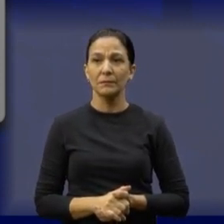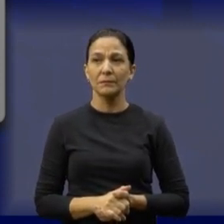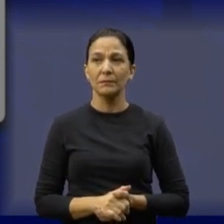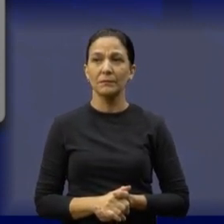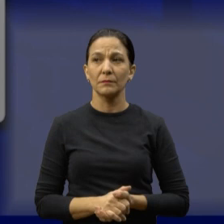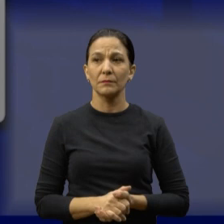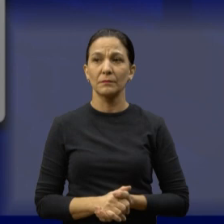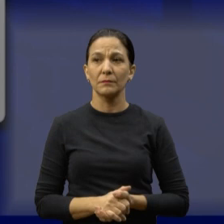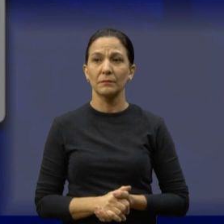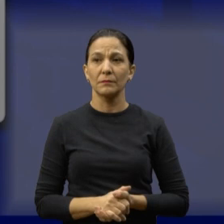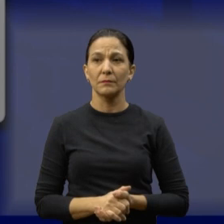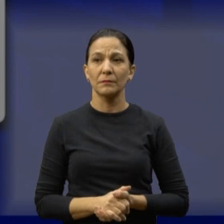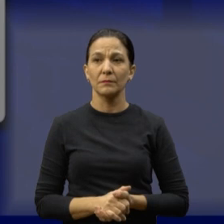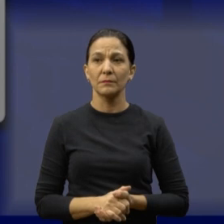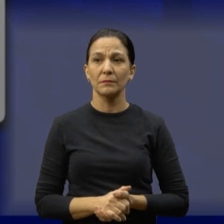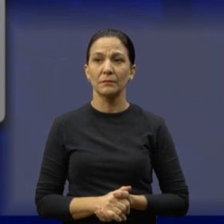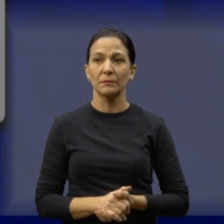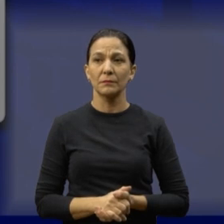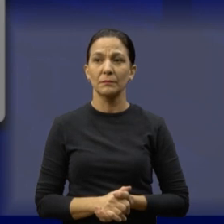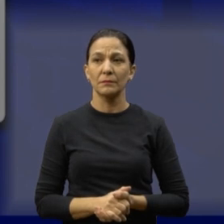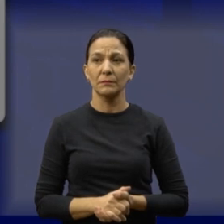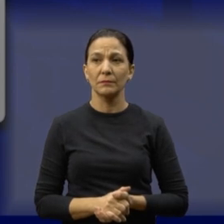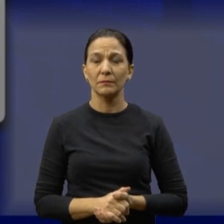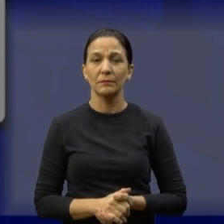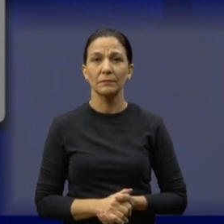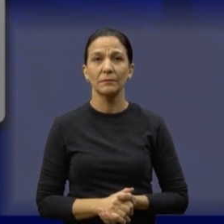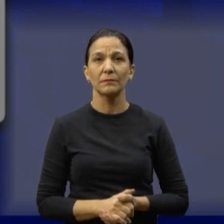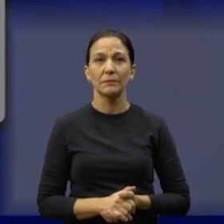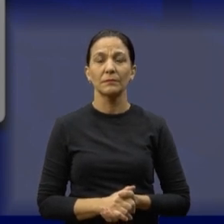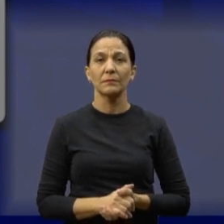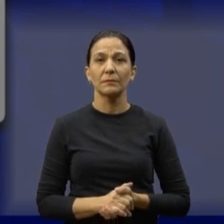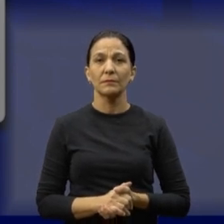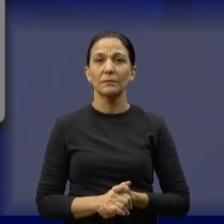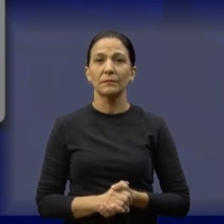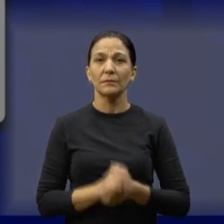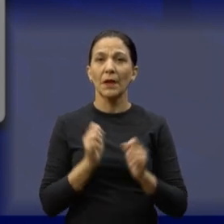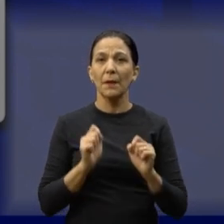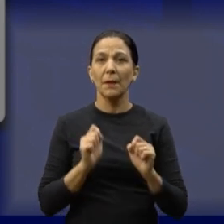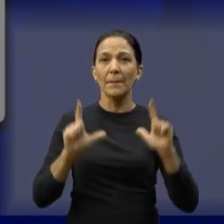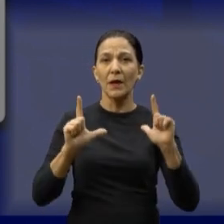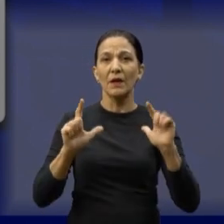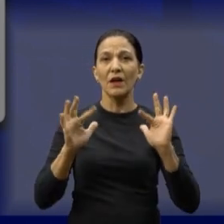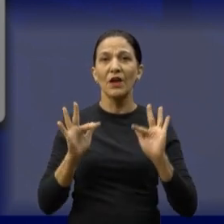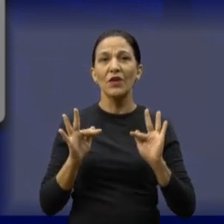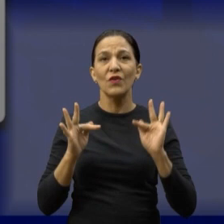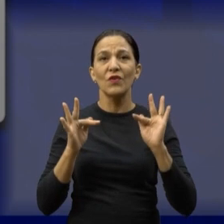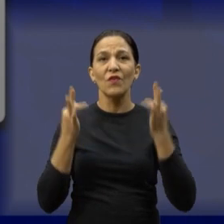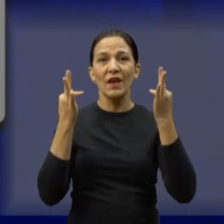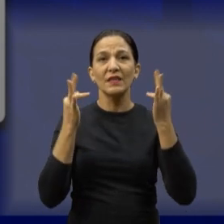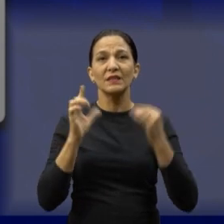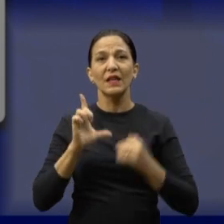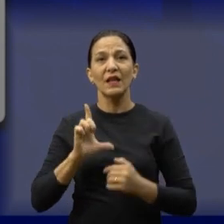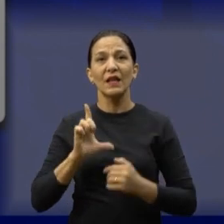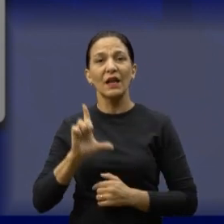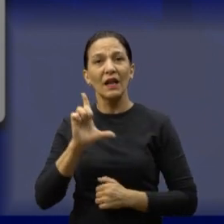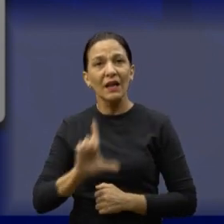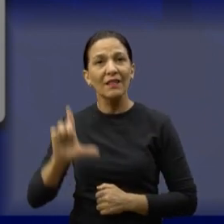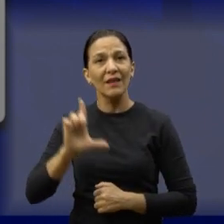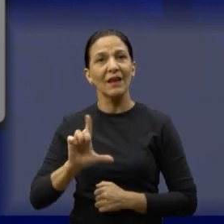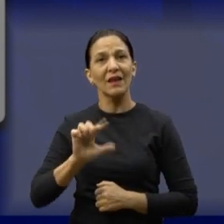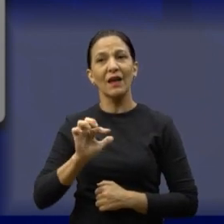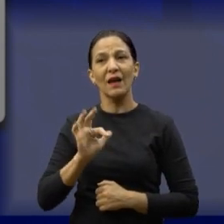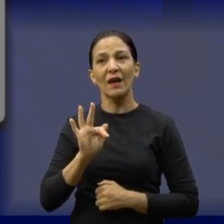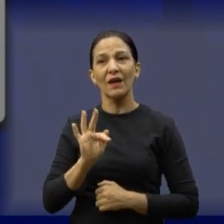Pode pôr o próximo. Eu queria dar um destaque para a festa literária que nós tivemos a FliSol,